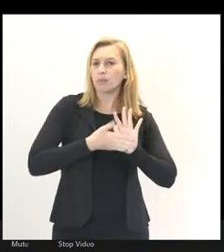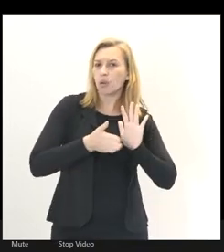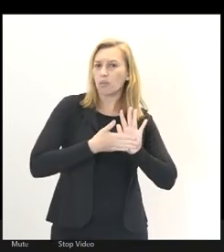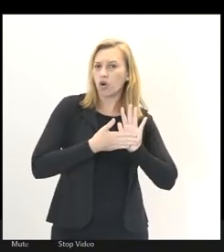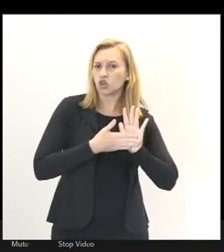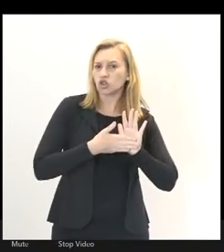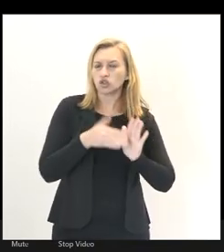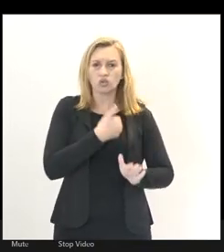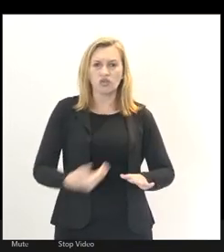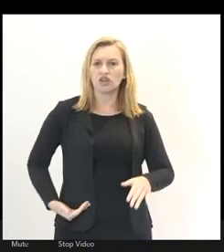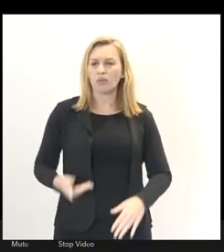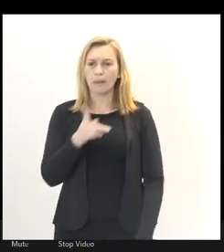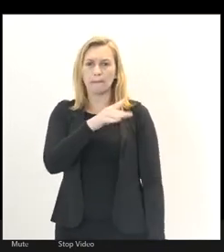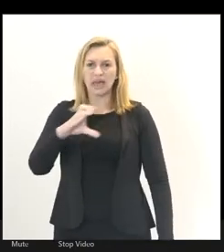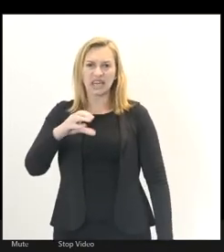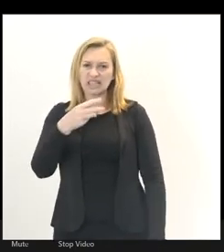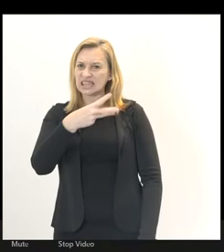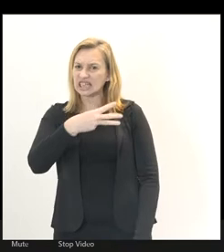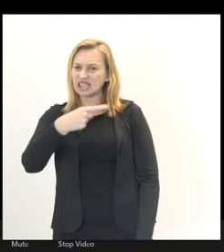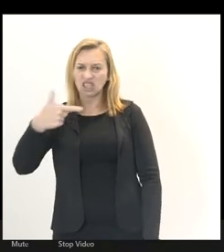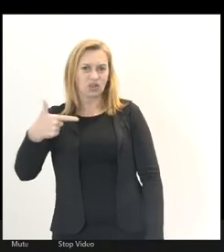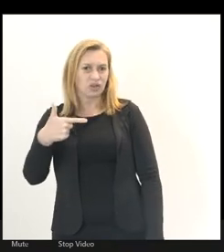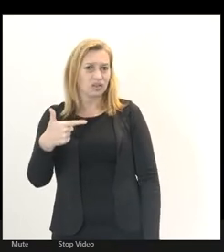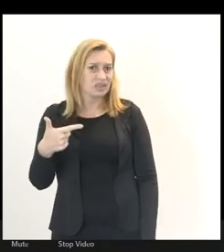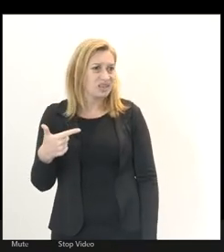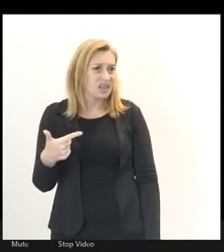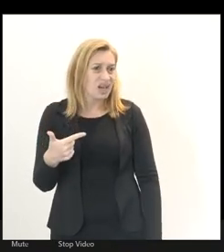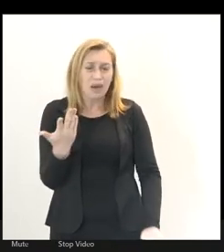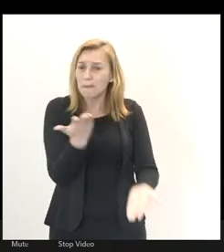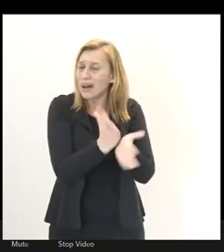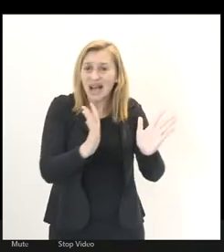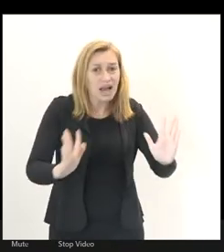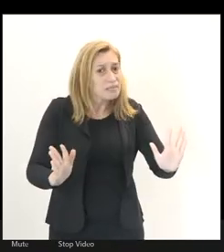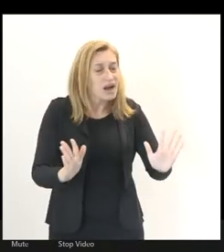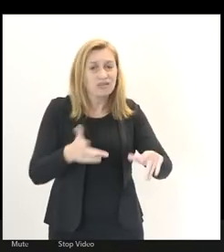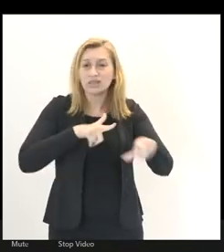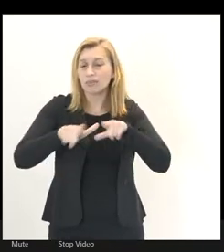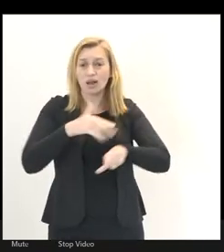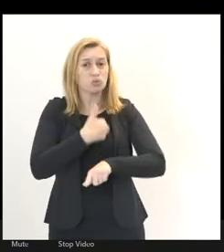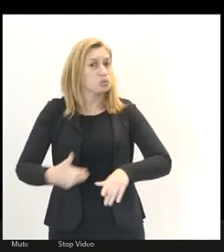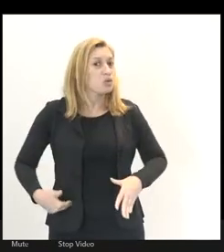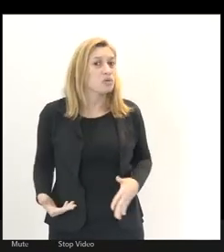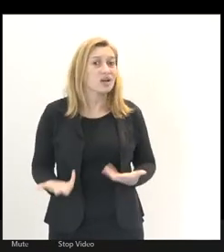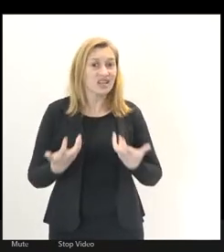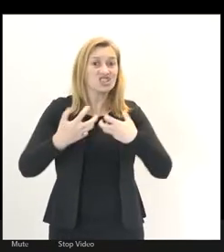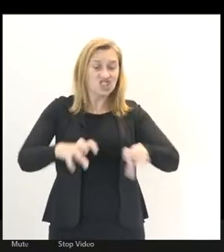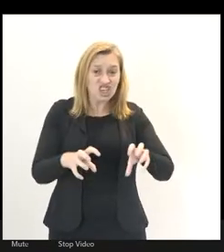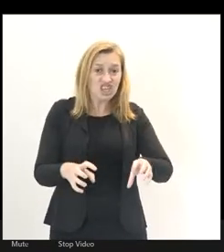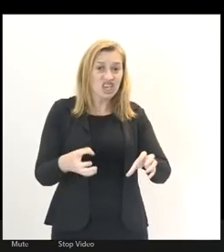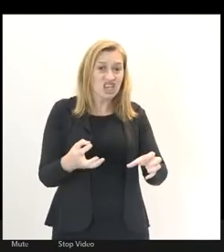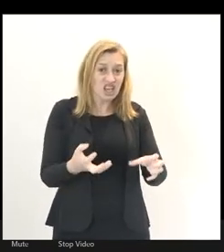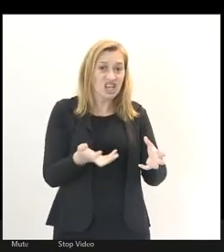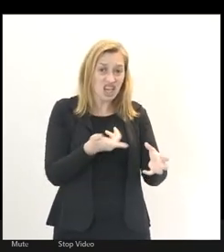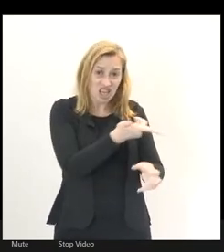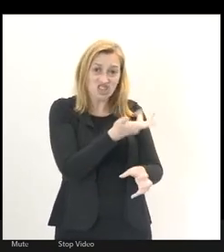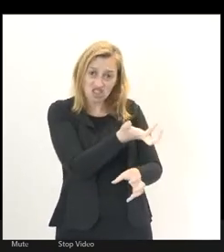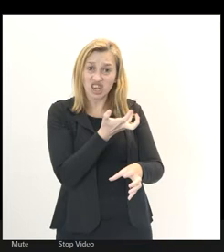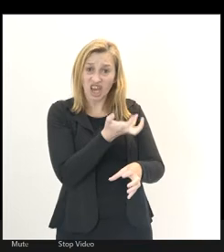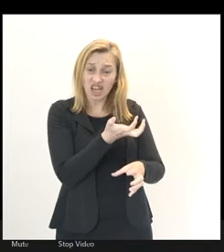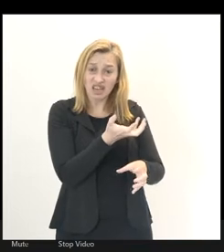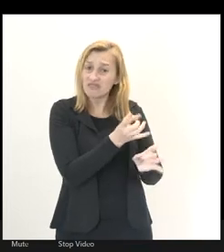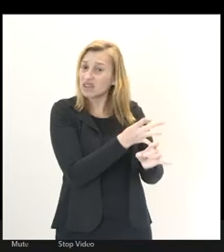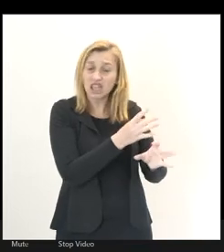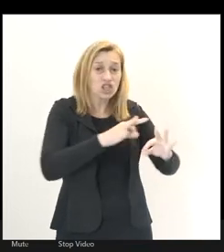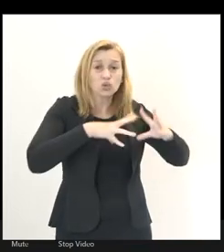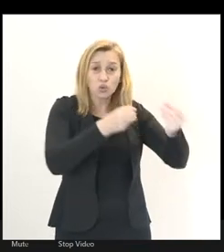a PEC 32 é simplesmente para acabar com o serviço público. Eles querem privatizar tudo. E a